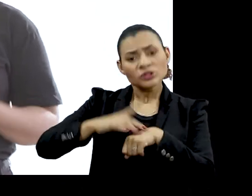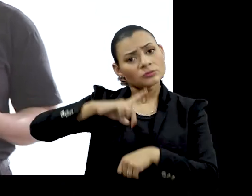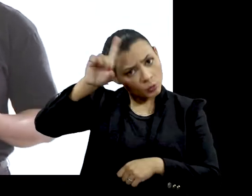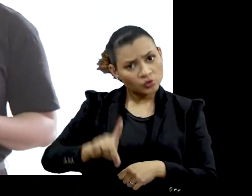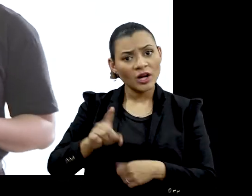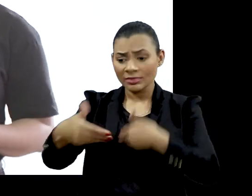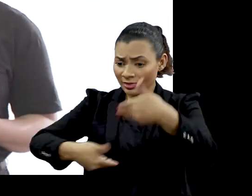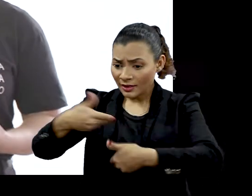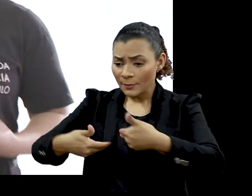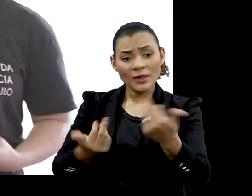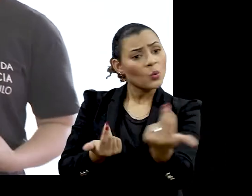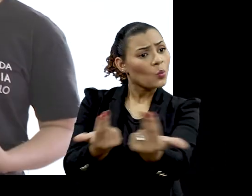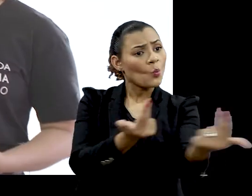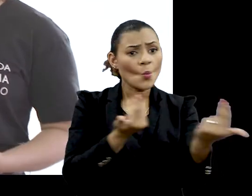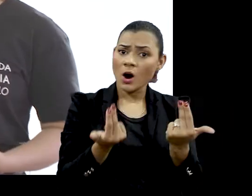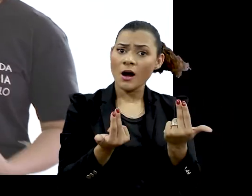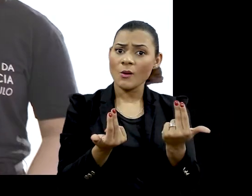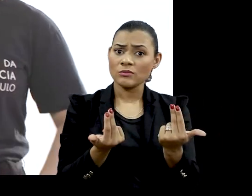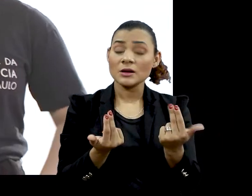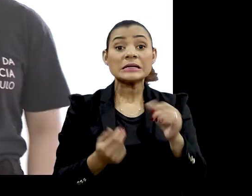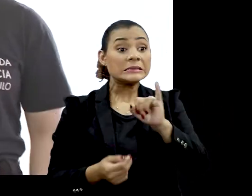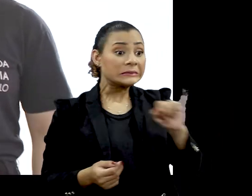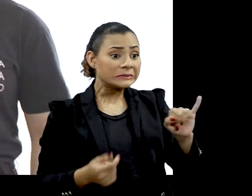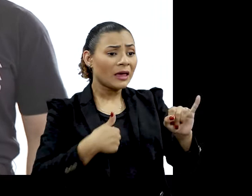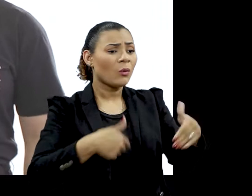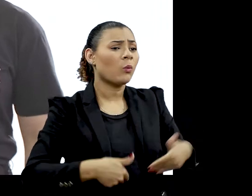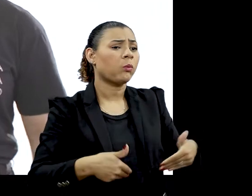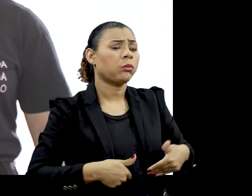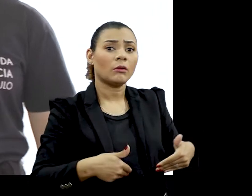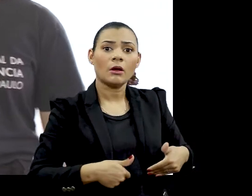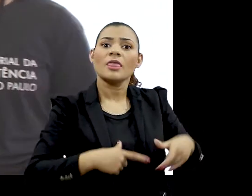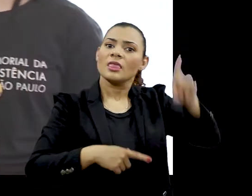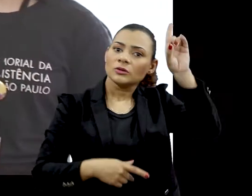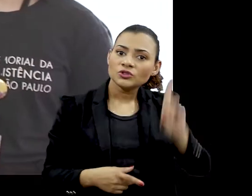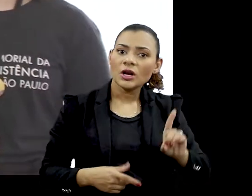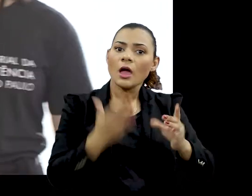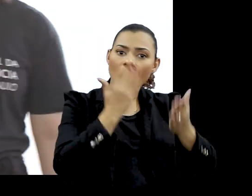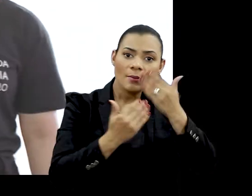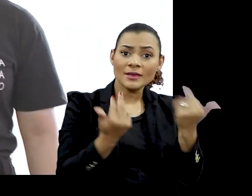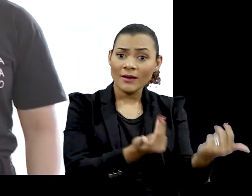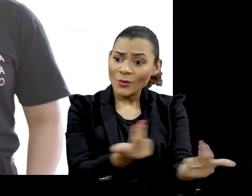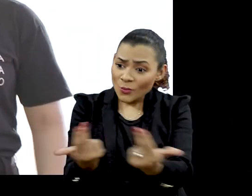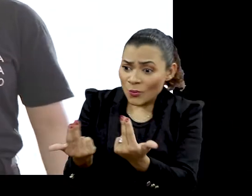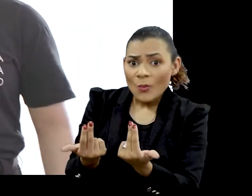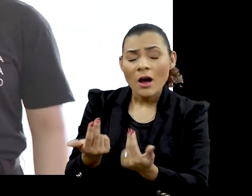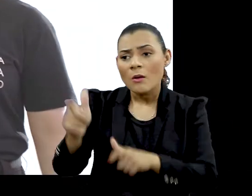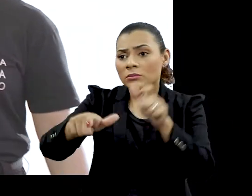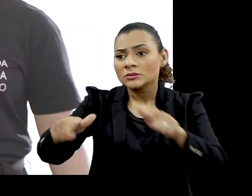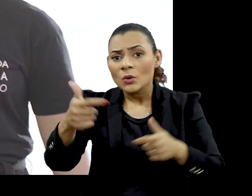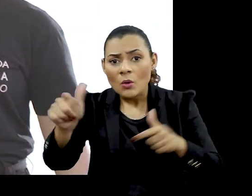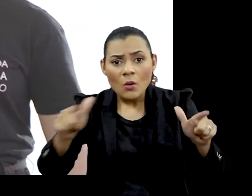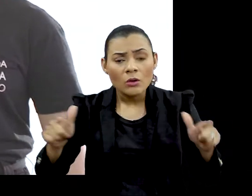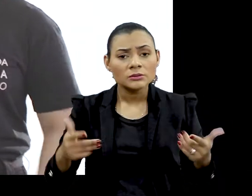o direito de me tratar igual a qualquer outro ser humano Se eu estiver com fome, eu tenho o direito de me alimentar igual ao outro ser